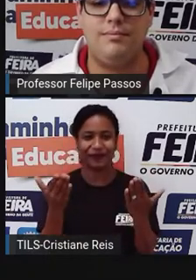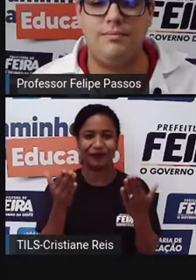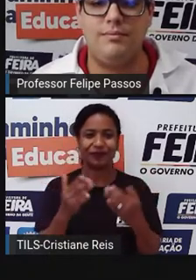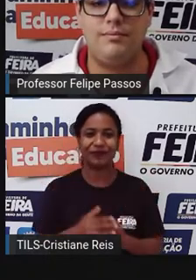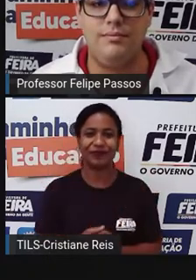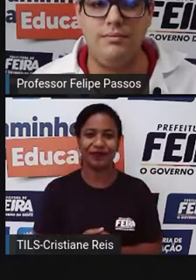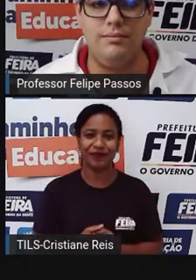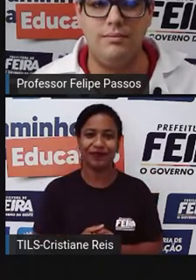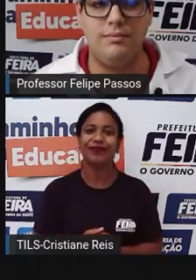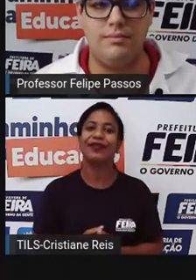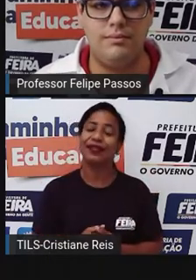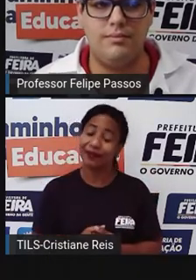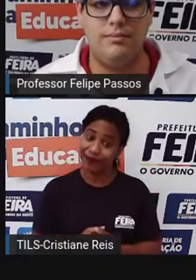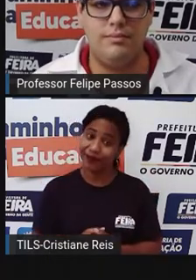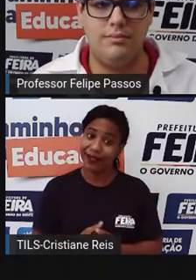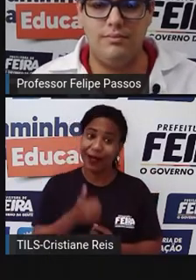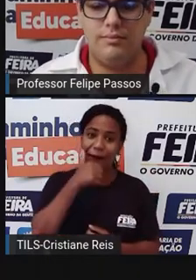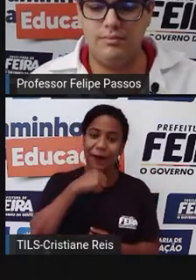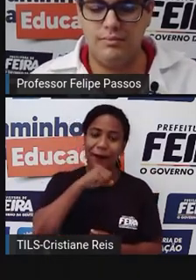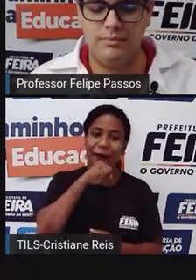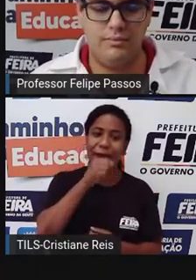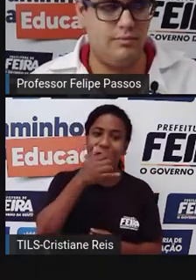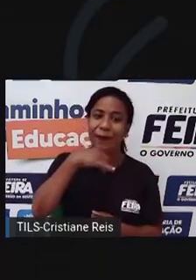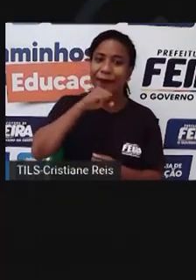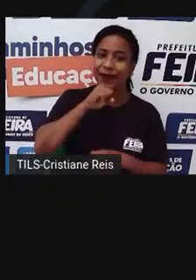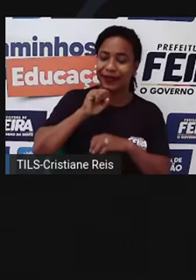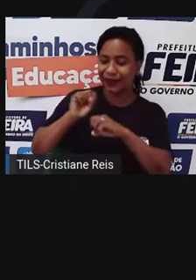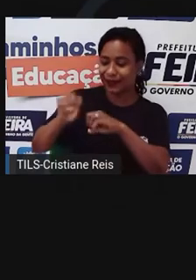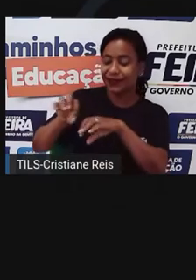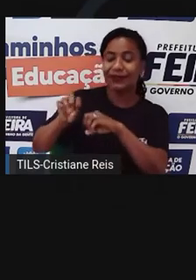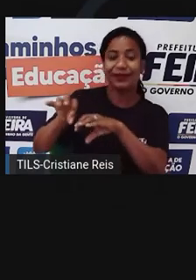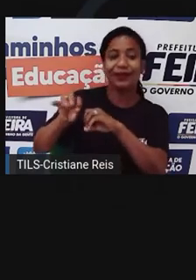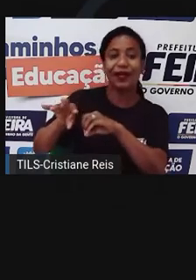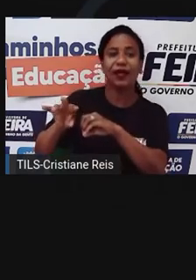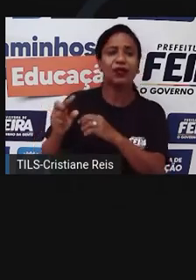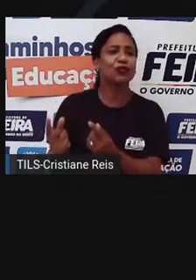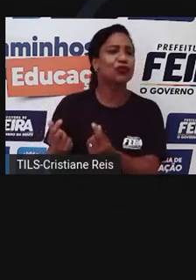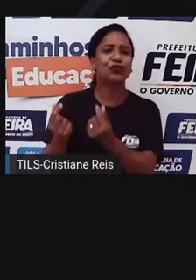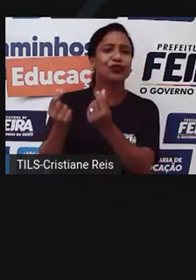O que um pai poderia ensinar para o seu filho em relação ao valor do dinheiro?